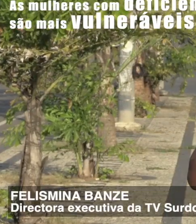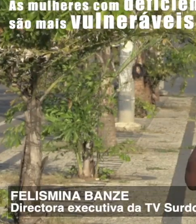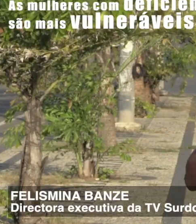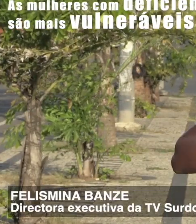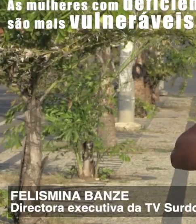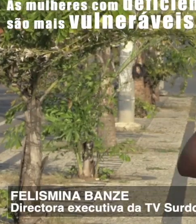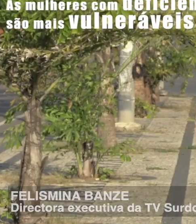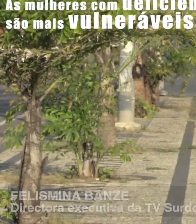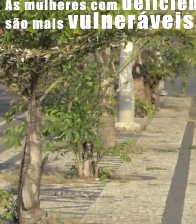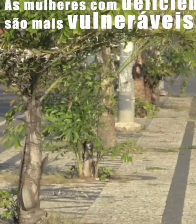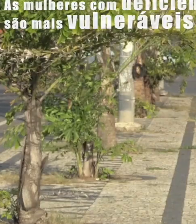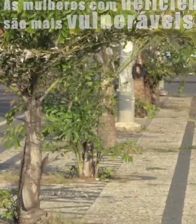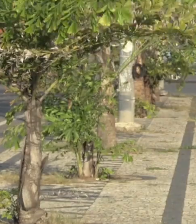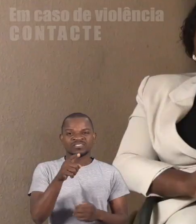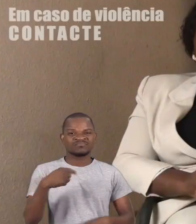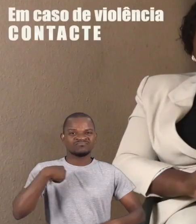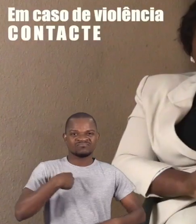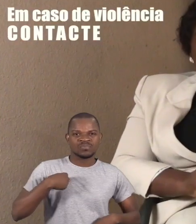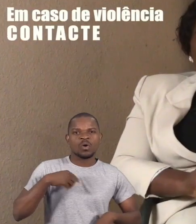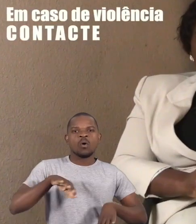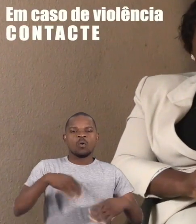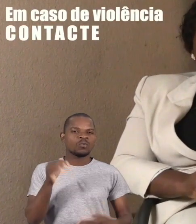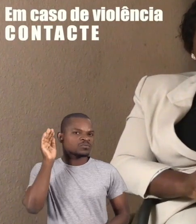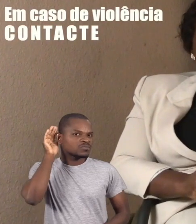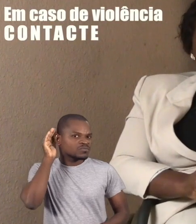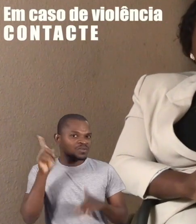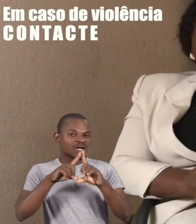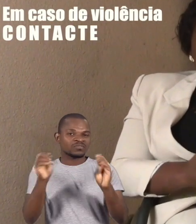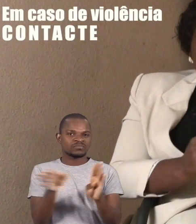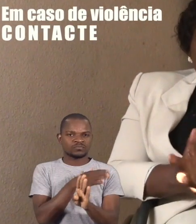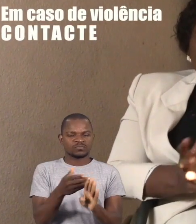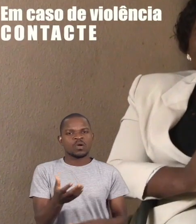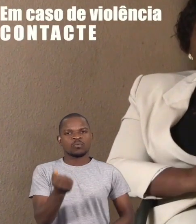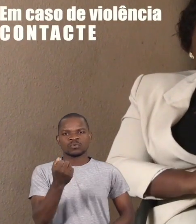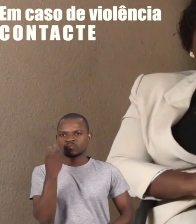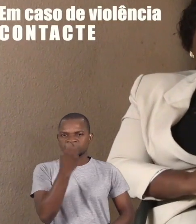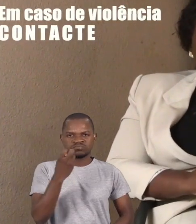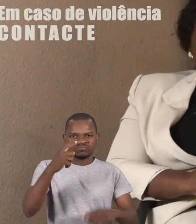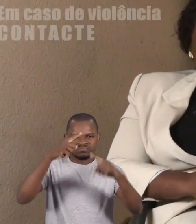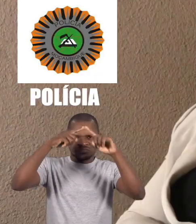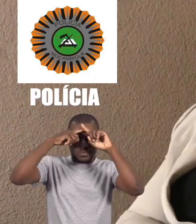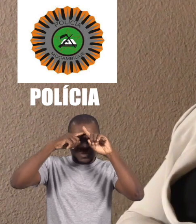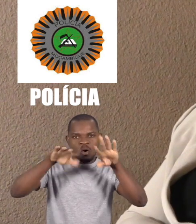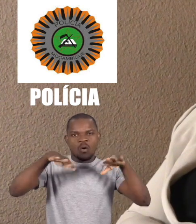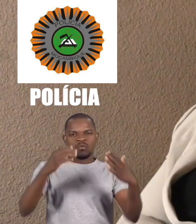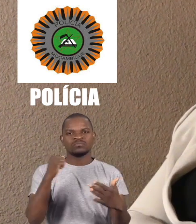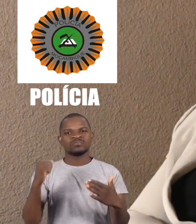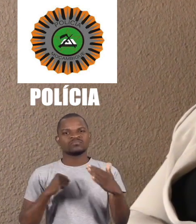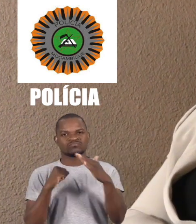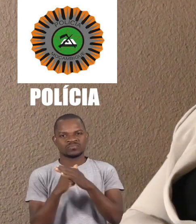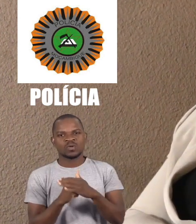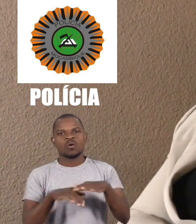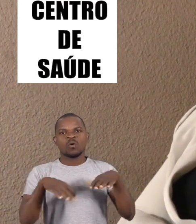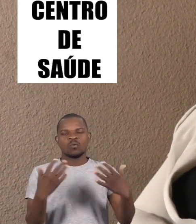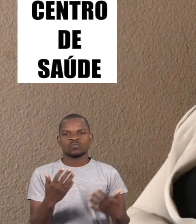são ainda mais afetadas. Se sofrer um tipo de violência ou souber de um caso de violência, procure um